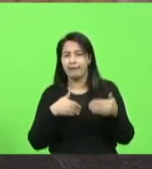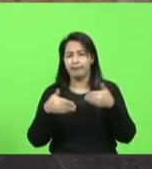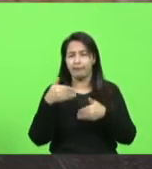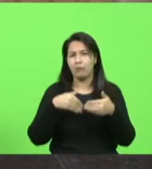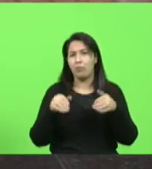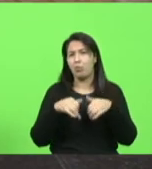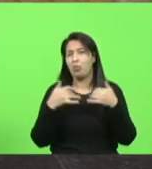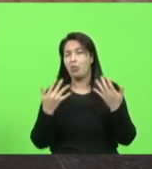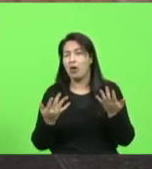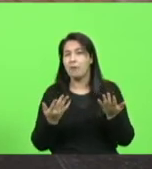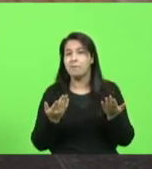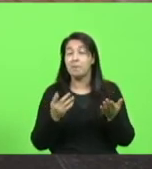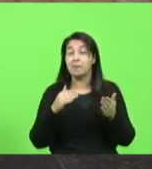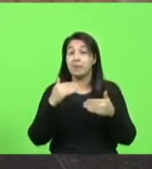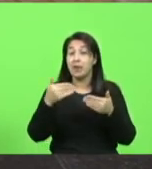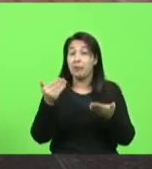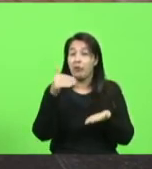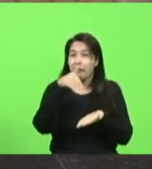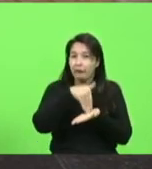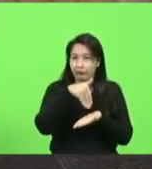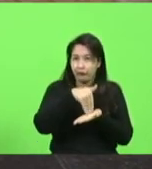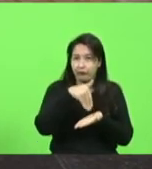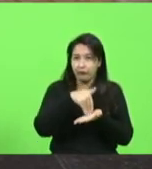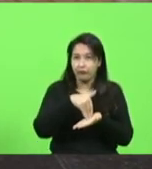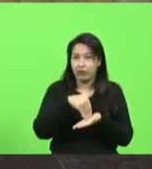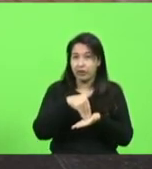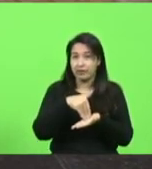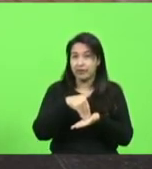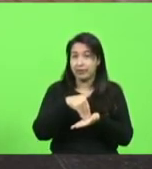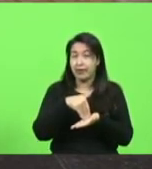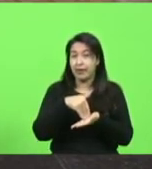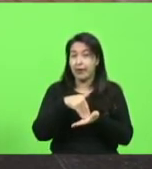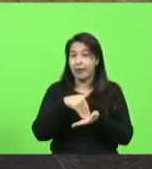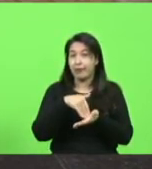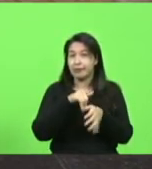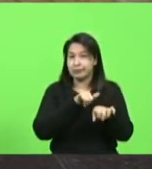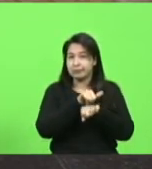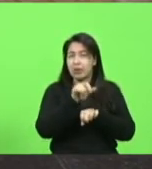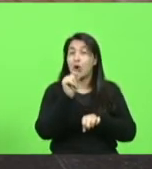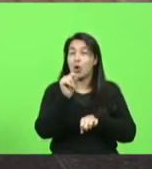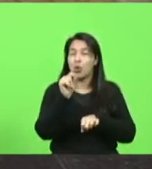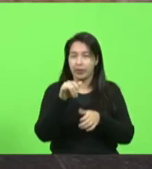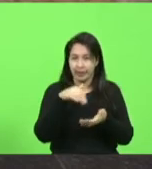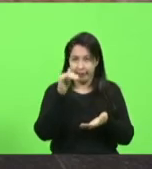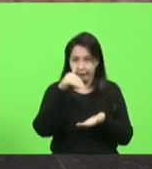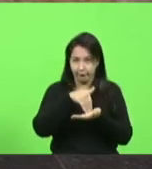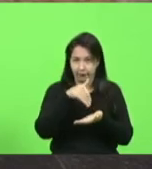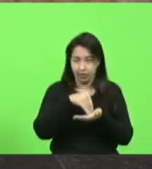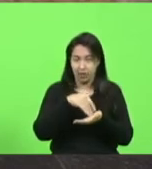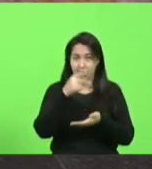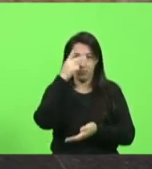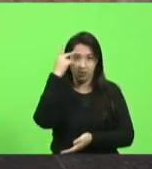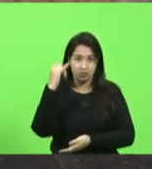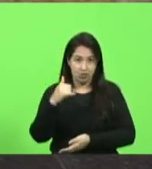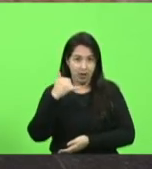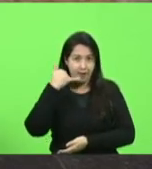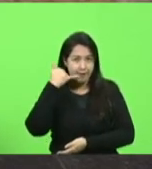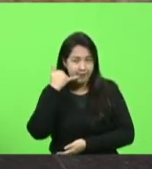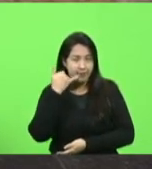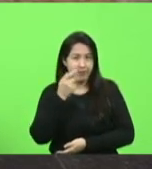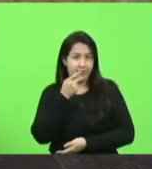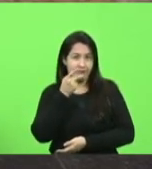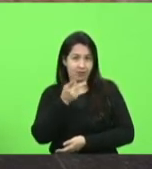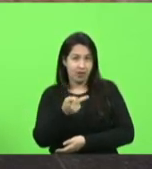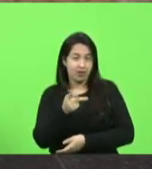ao final, aí eu quero que você entenda onde está o golpe, ao final, a pessoa que liga para você, que está me ouvindo agora,